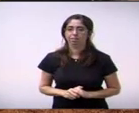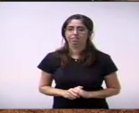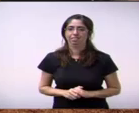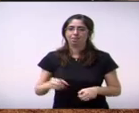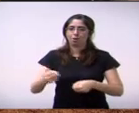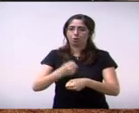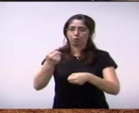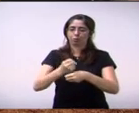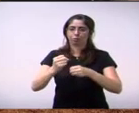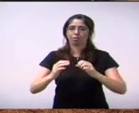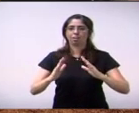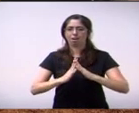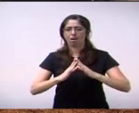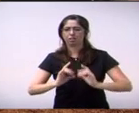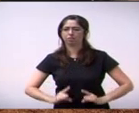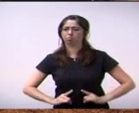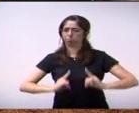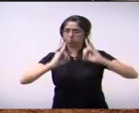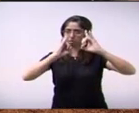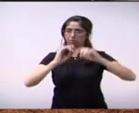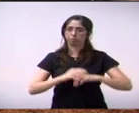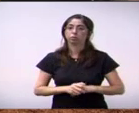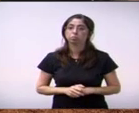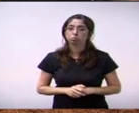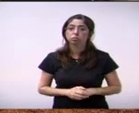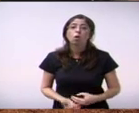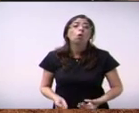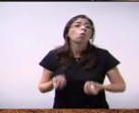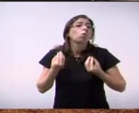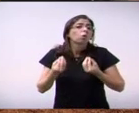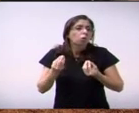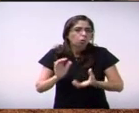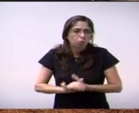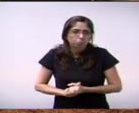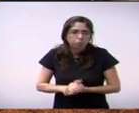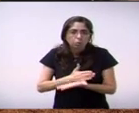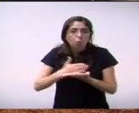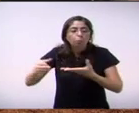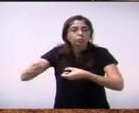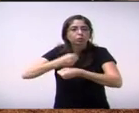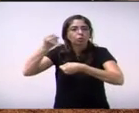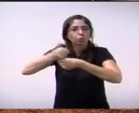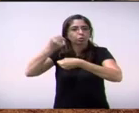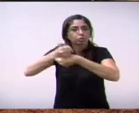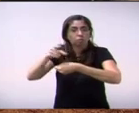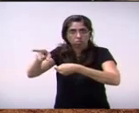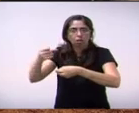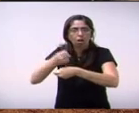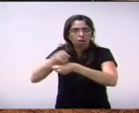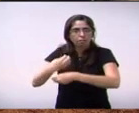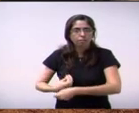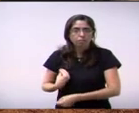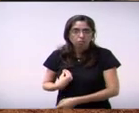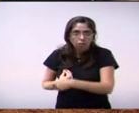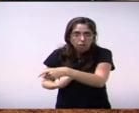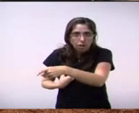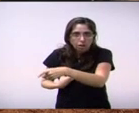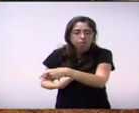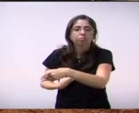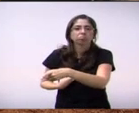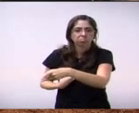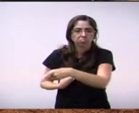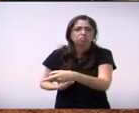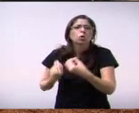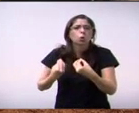aí já está fazendo a construção sem ter passado por essa casa o projeto de lei já está lá fazendo antecipações passe para